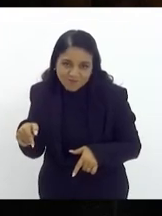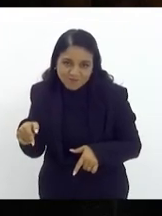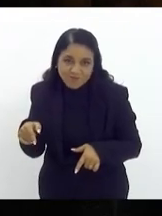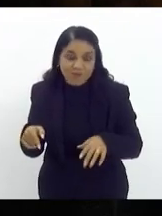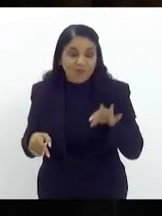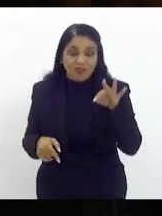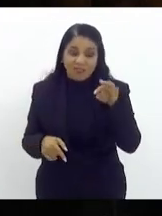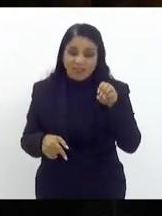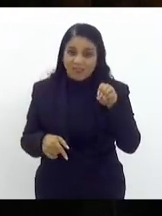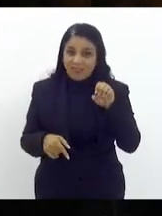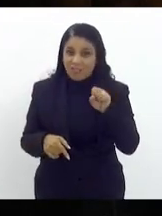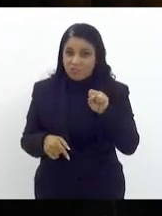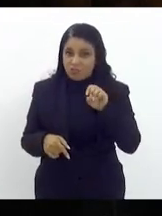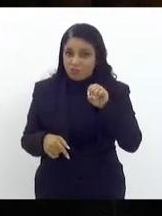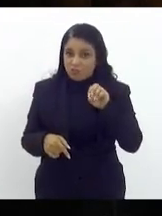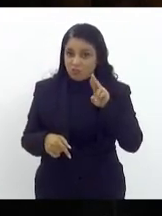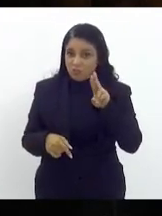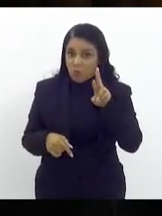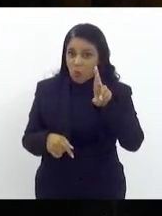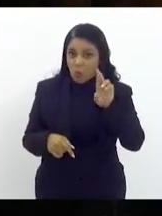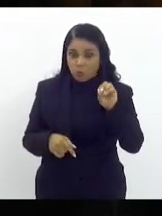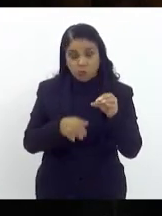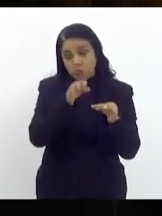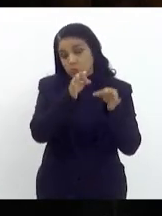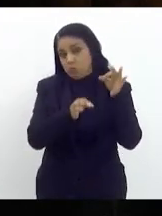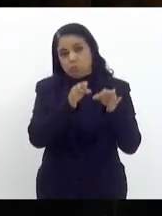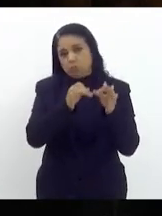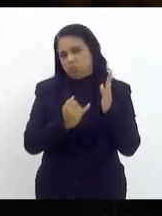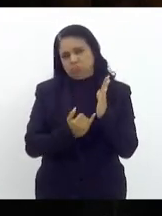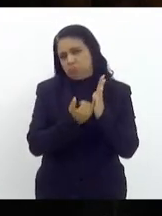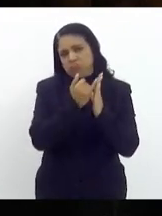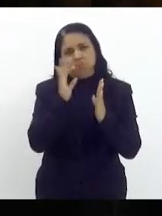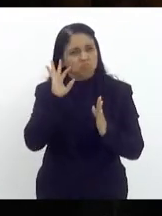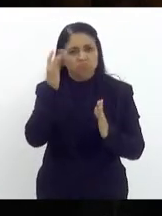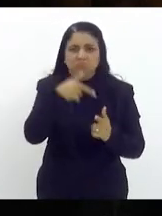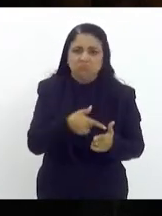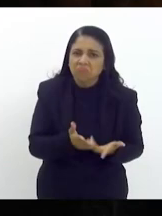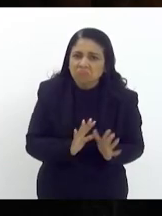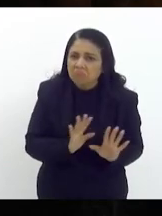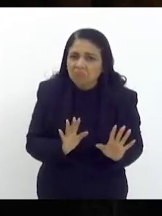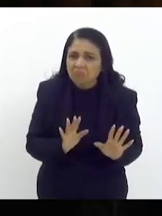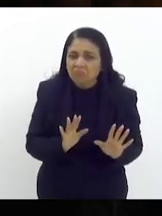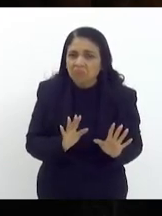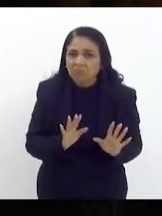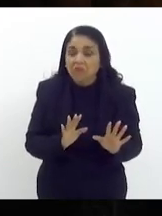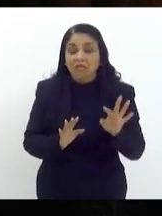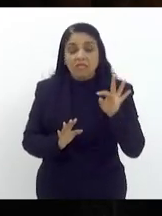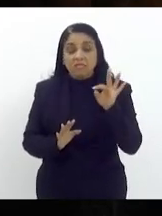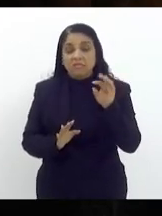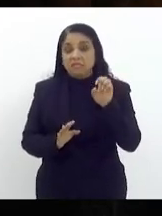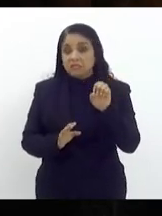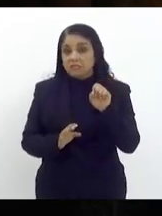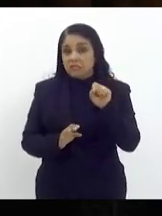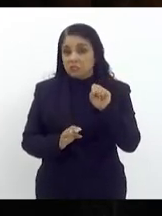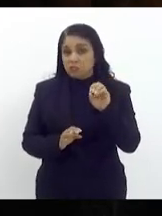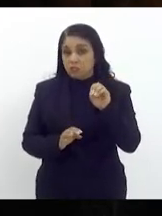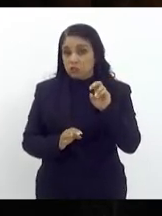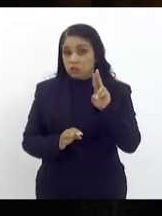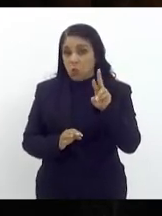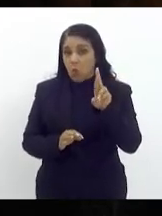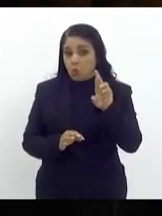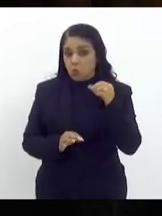tesouro não legisla sob juros tesouro não é banco quem